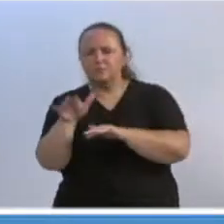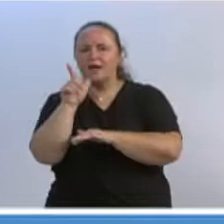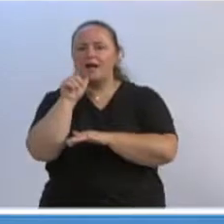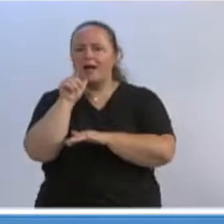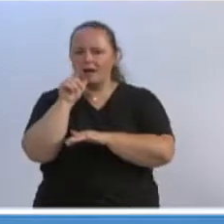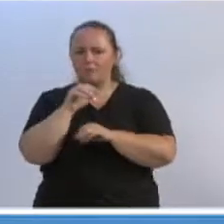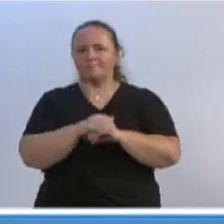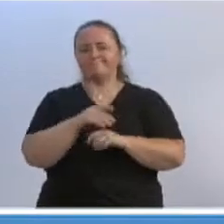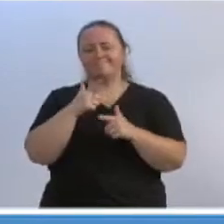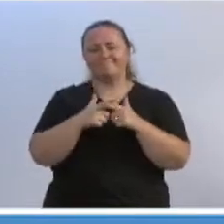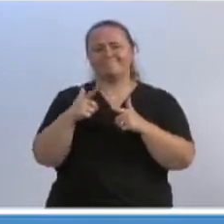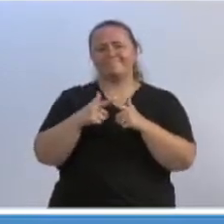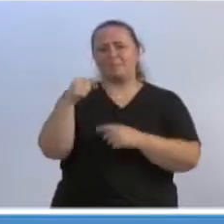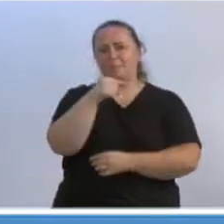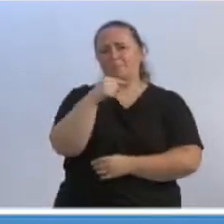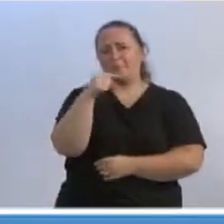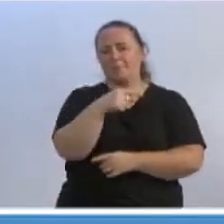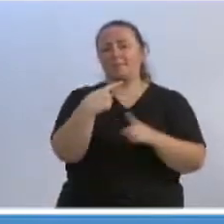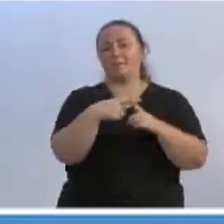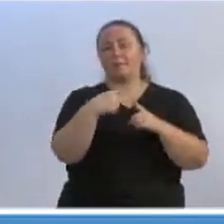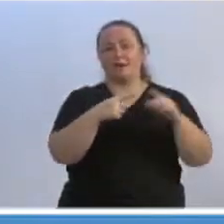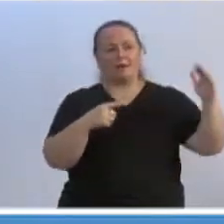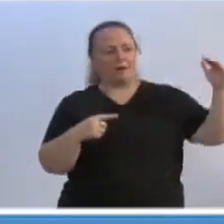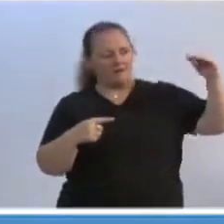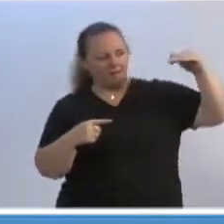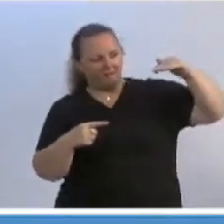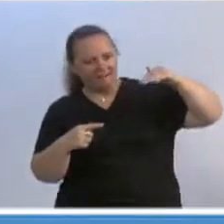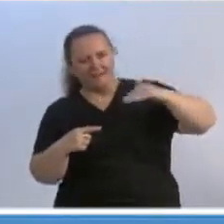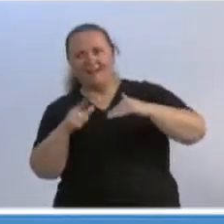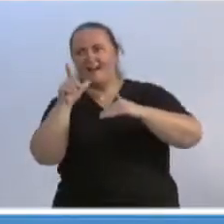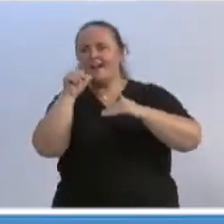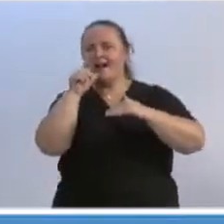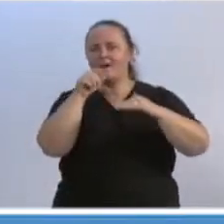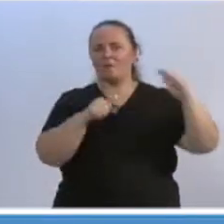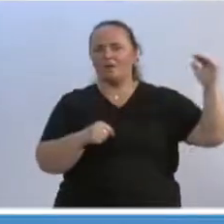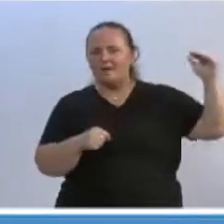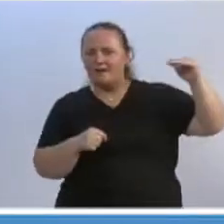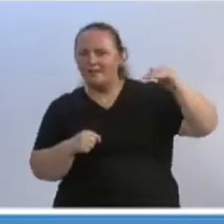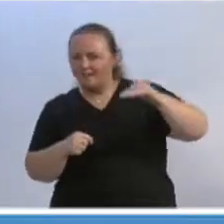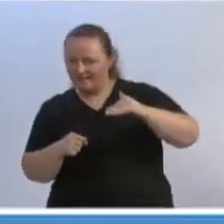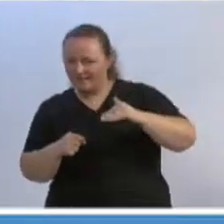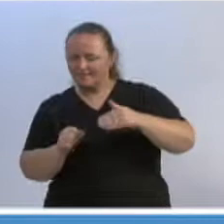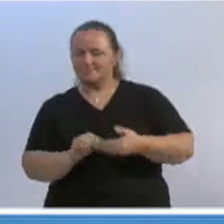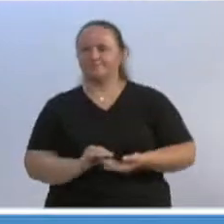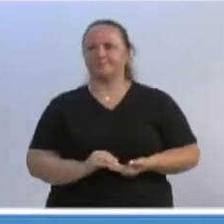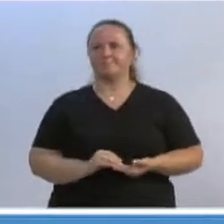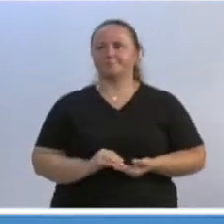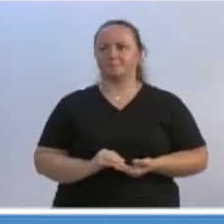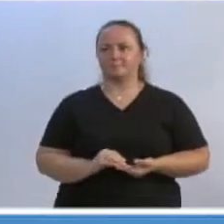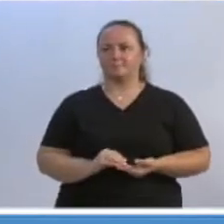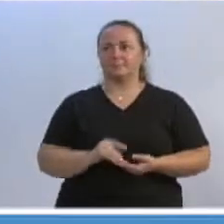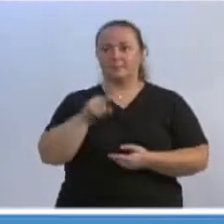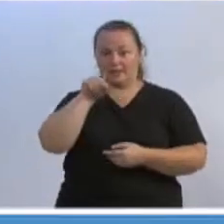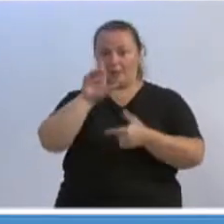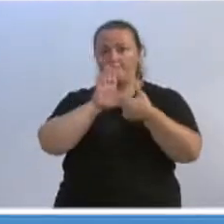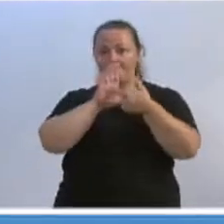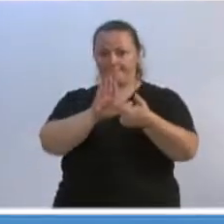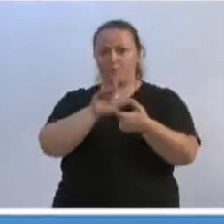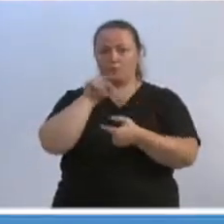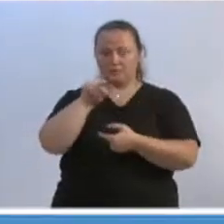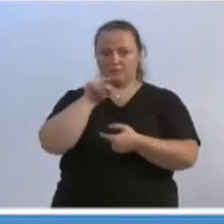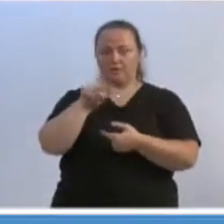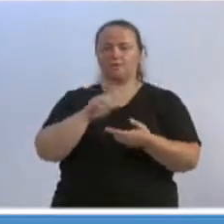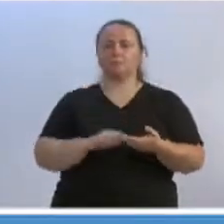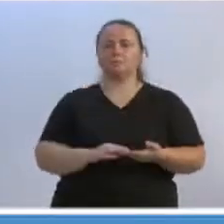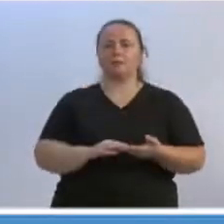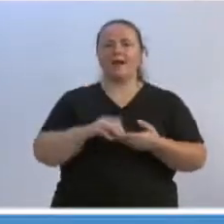é o problema. Ele desce nesse sentido, tá? Aqui vem outro desaguamento,